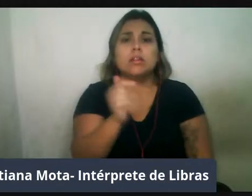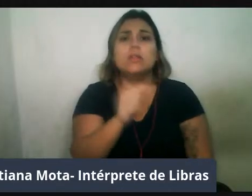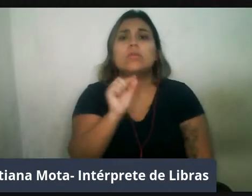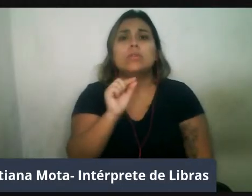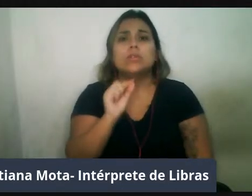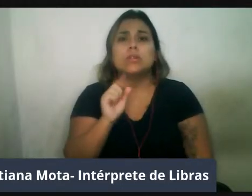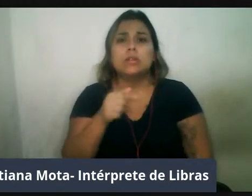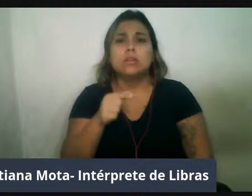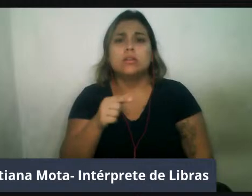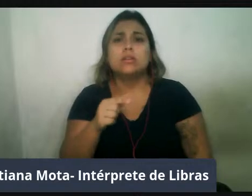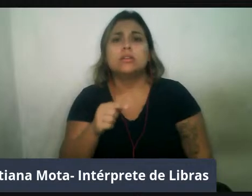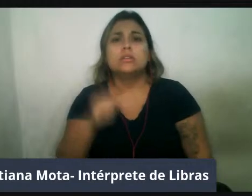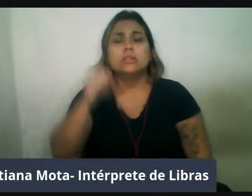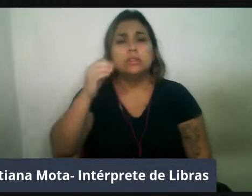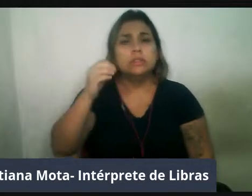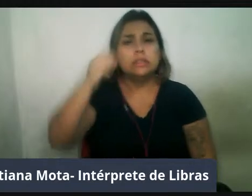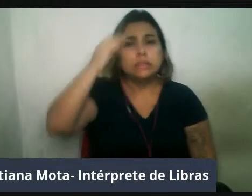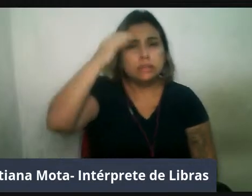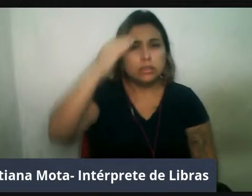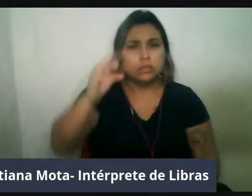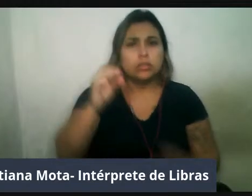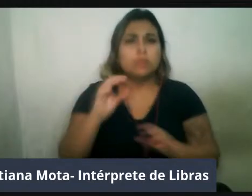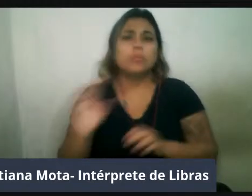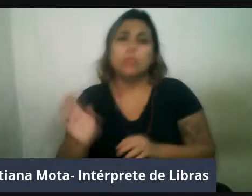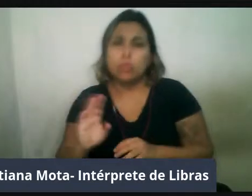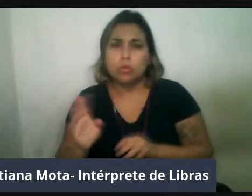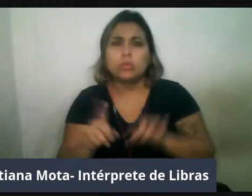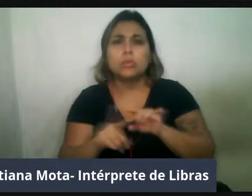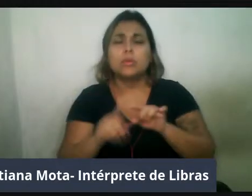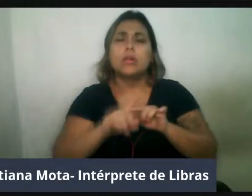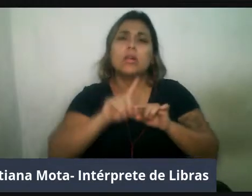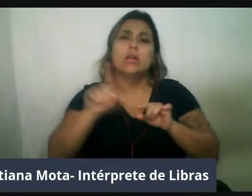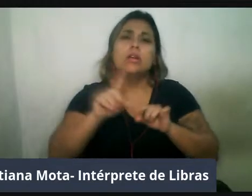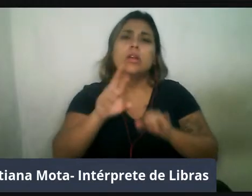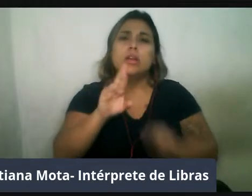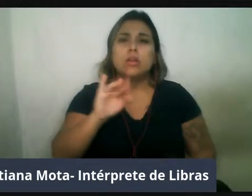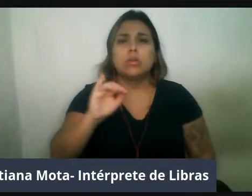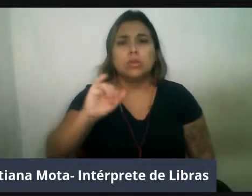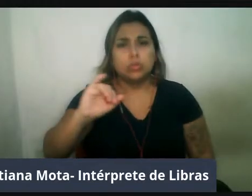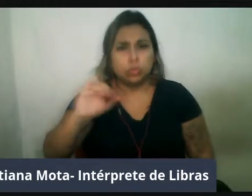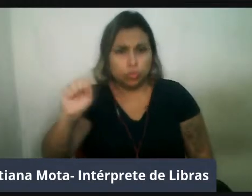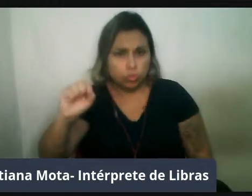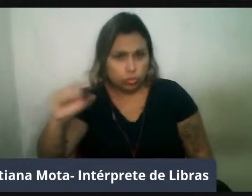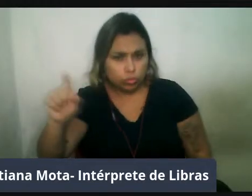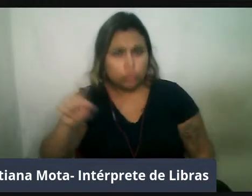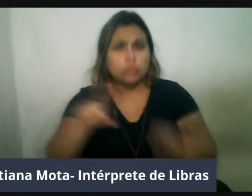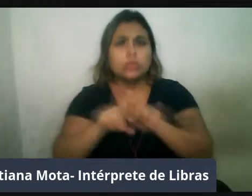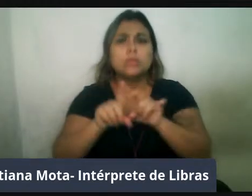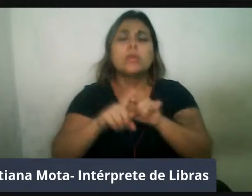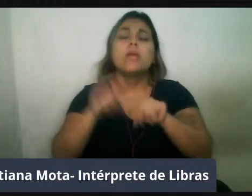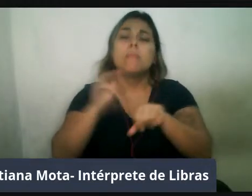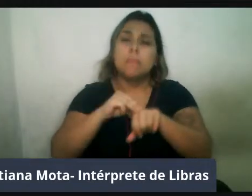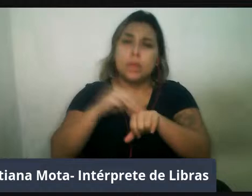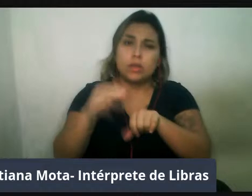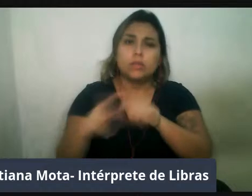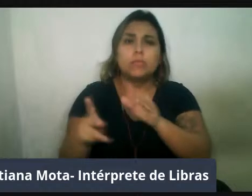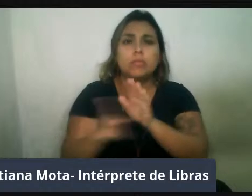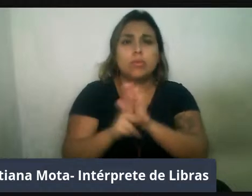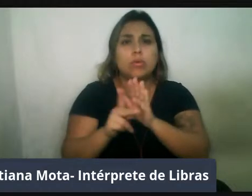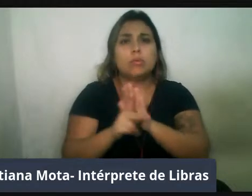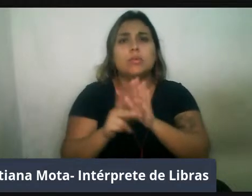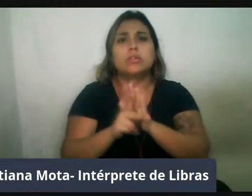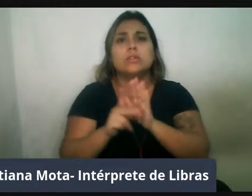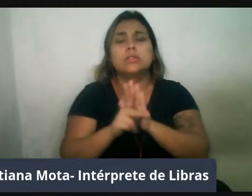Ciências Biológicas pela Universidade Federal do Rio Grande do Sul, mestre em Ecologia e Recursos Naturais pela Universidade Federal de São Carlos